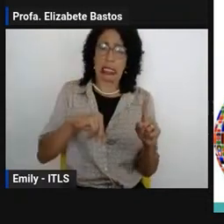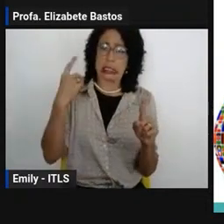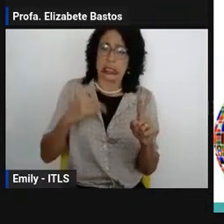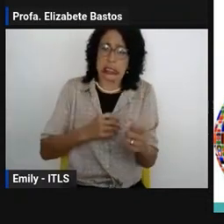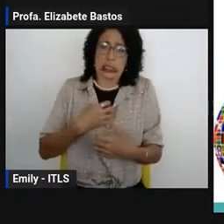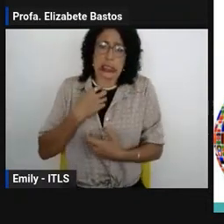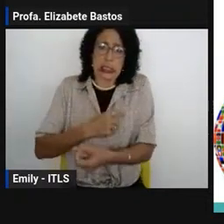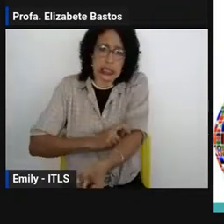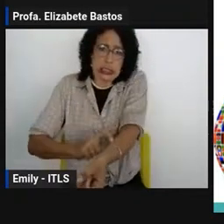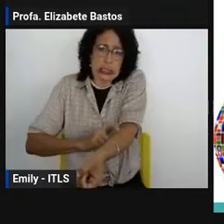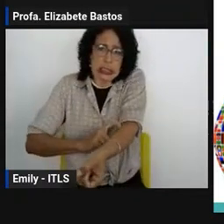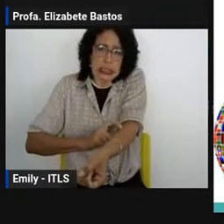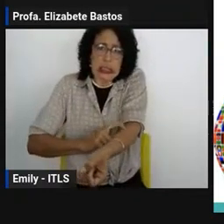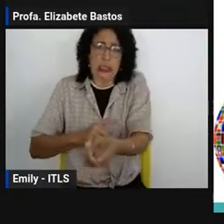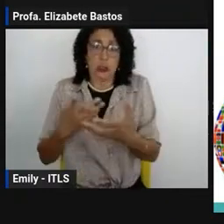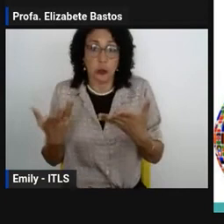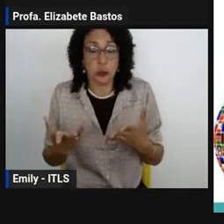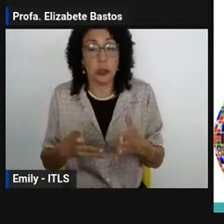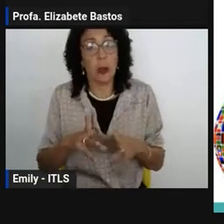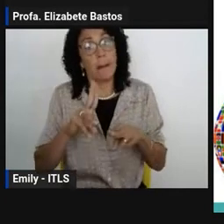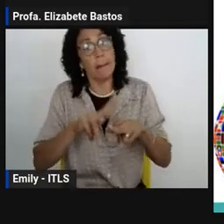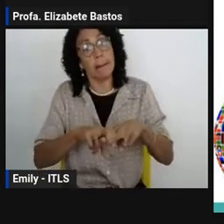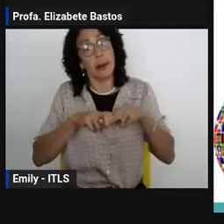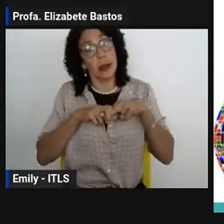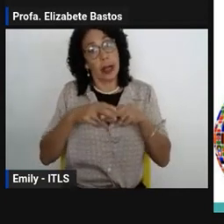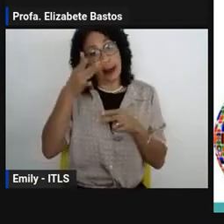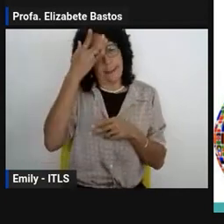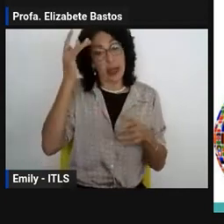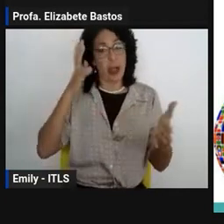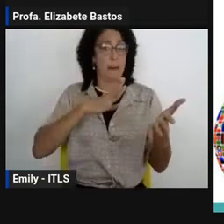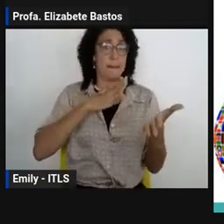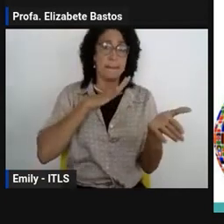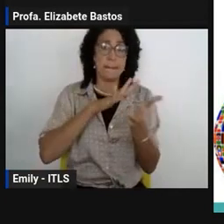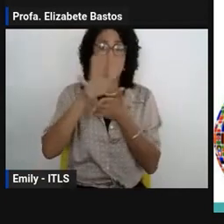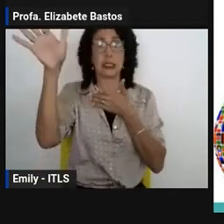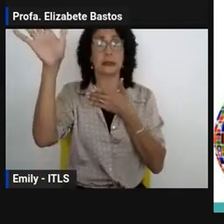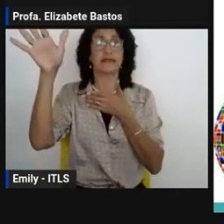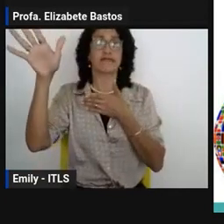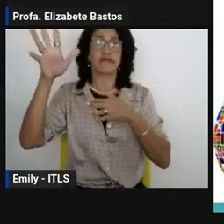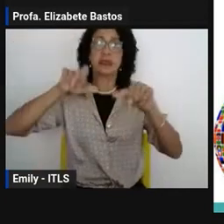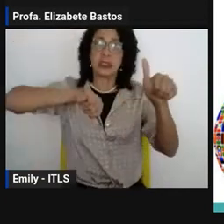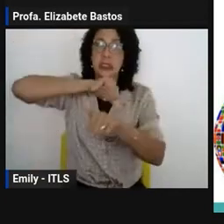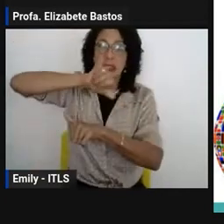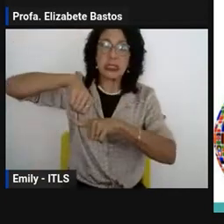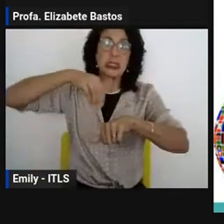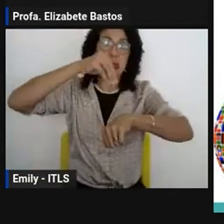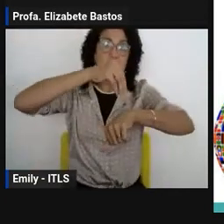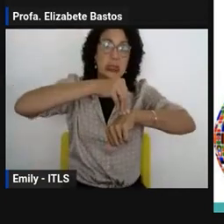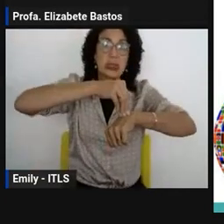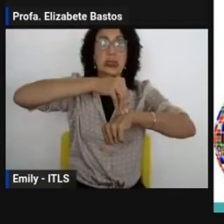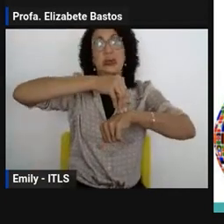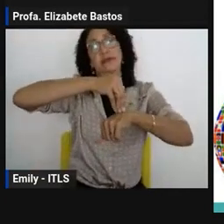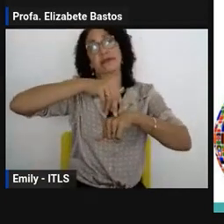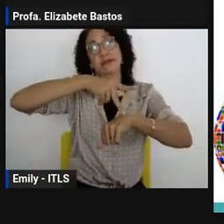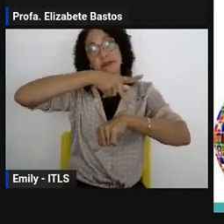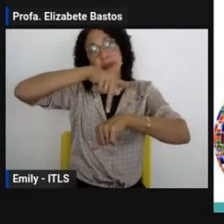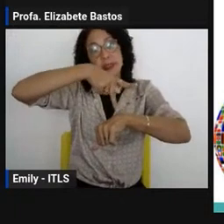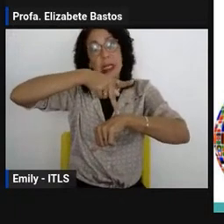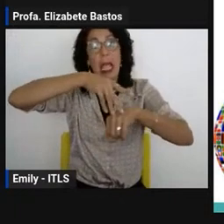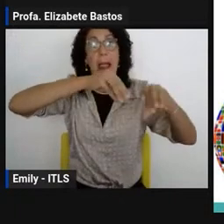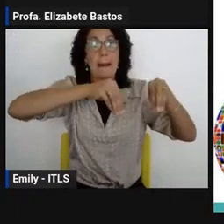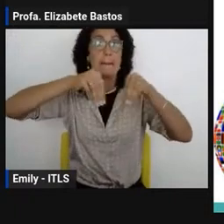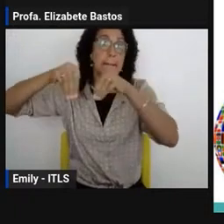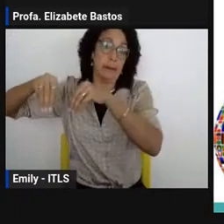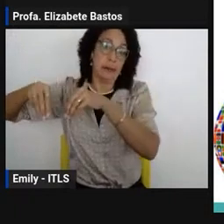intolerância religiosa e também de situações de violência e ódio que, por sua vez, leva ao extermínio de determinadas populações.